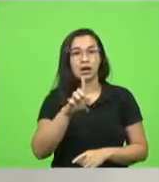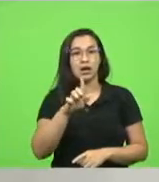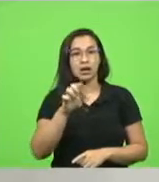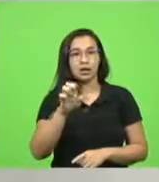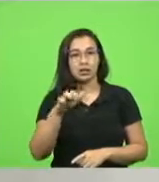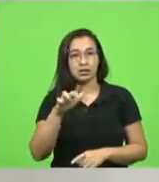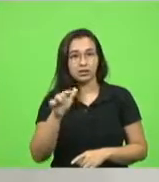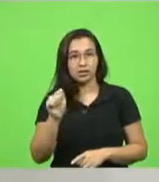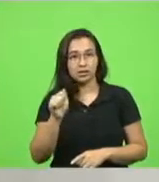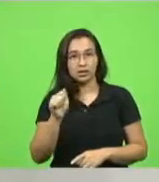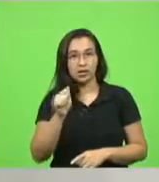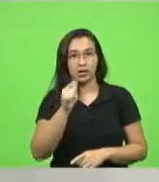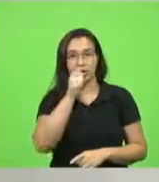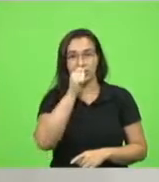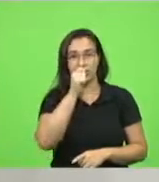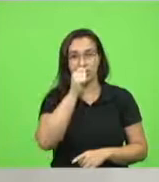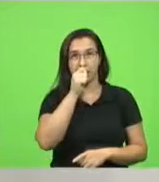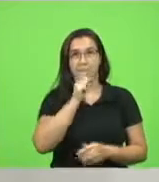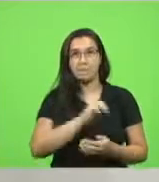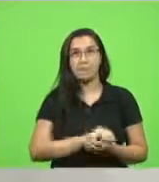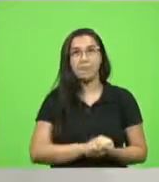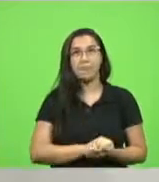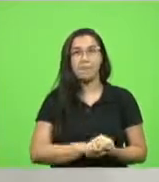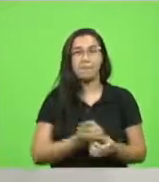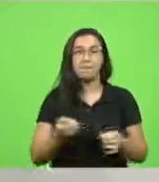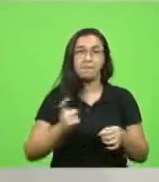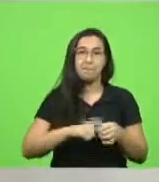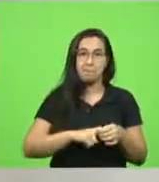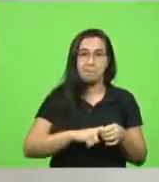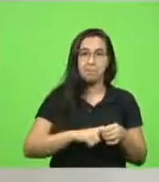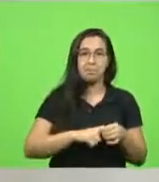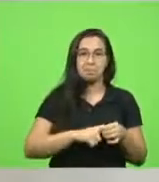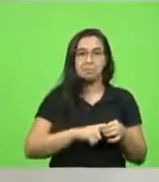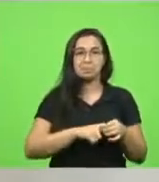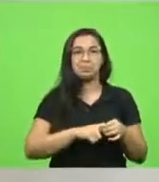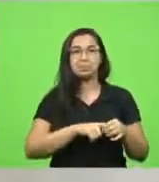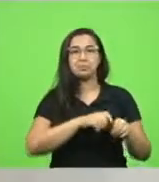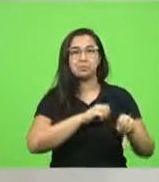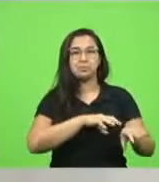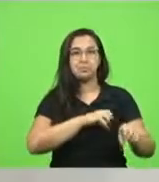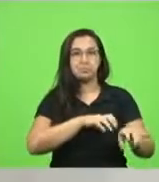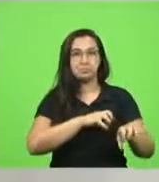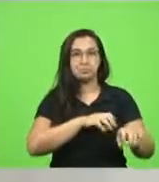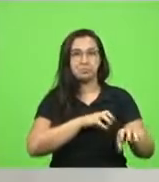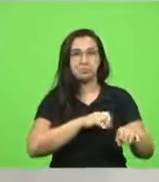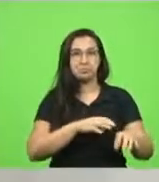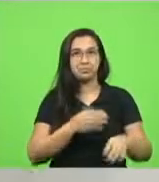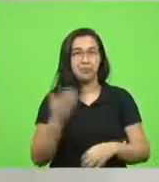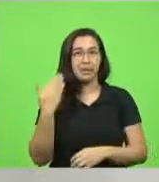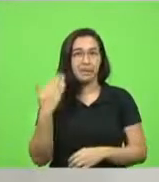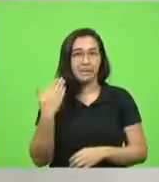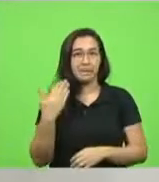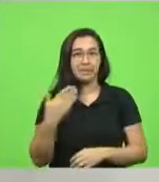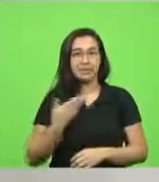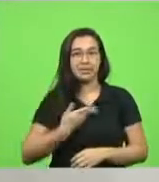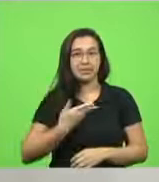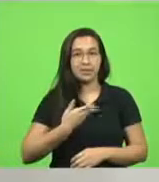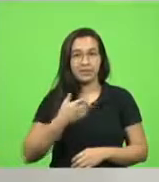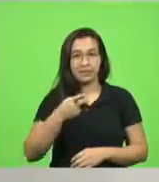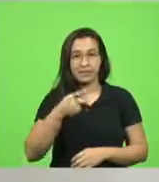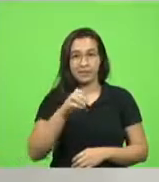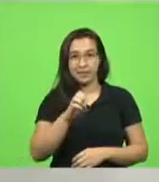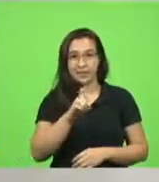educação para que tenhamos a volta segura às aulas. Nosso ex-colega deputado Pedro Czai, aqui